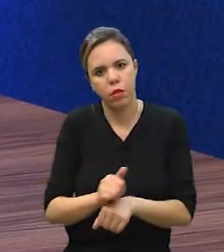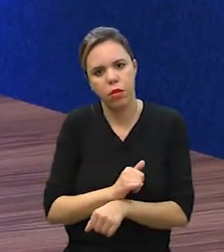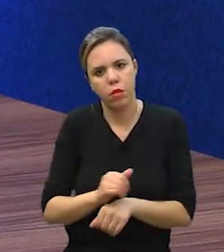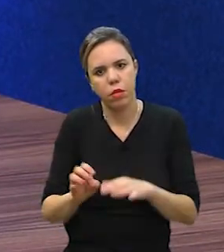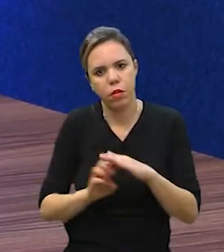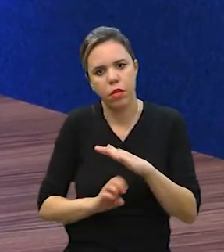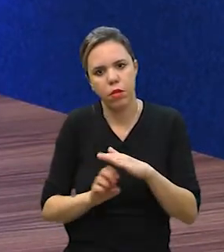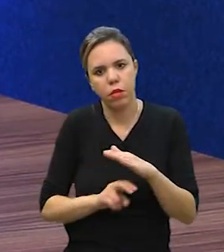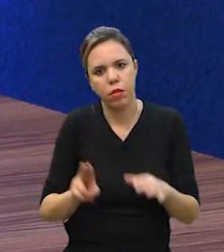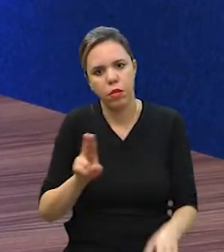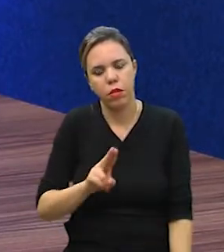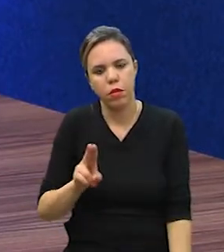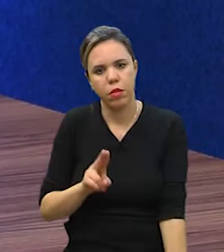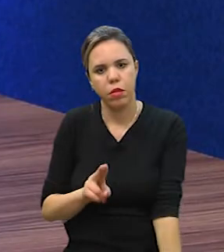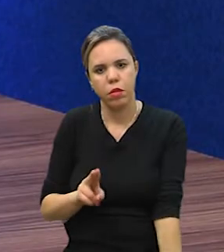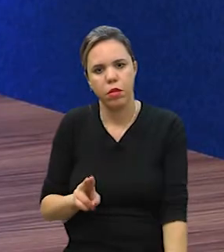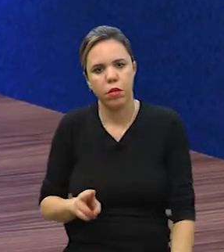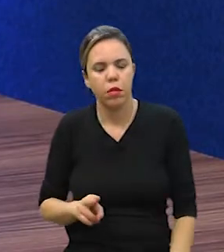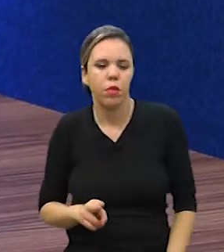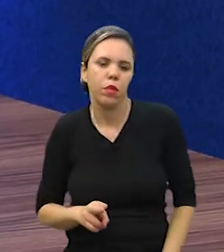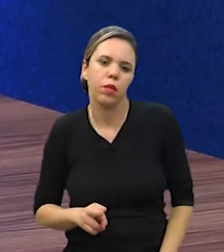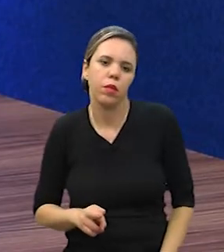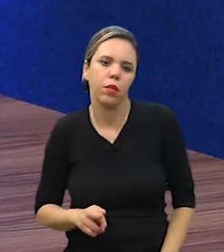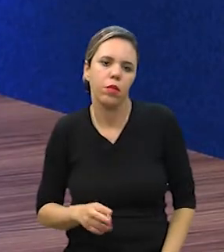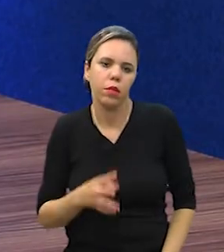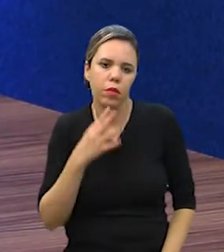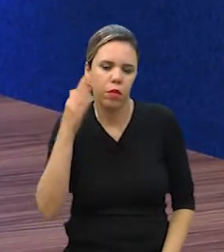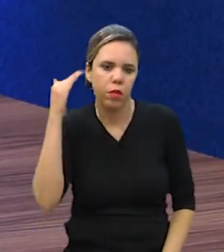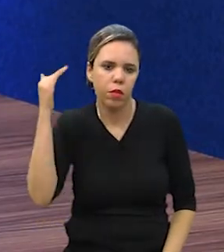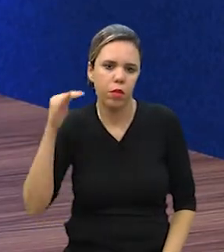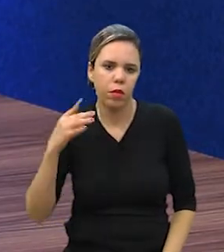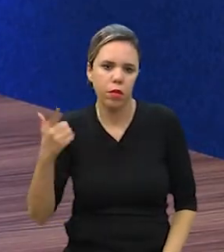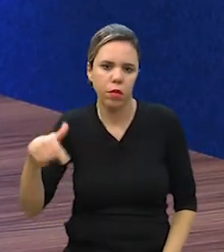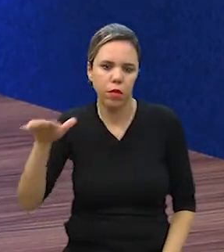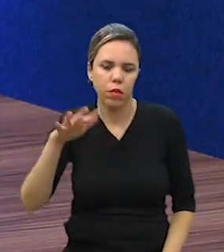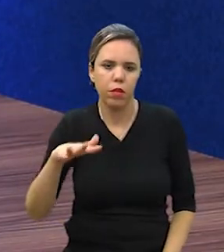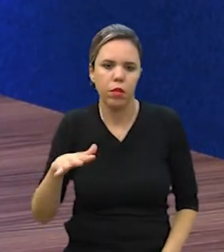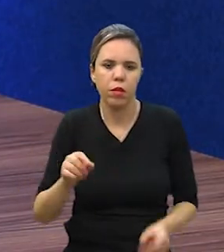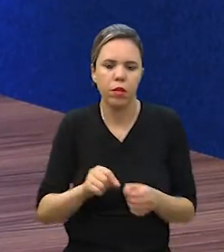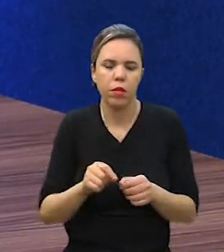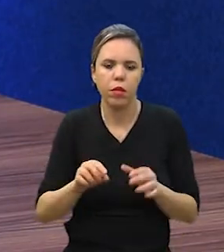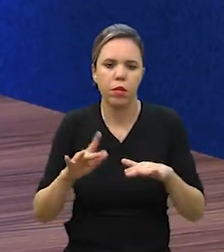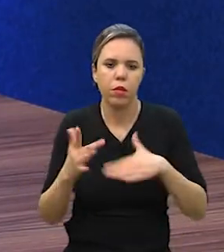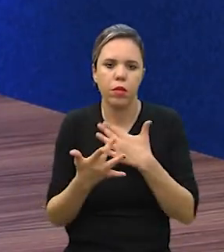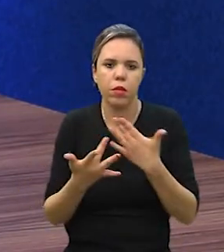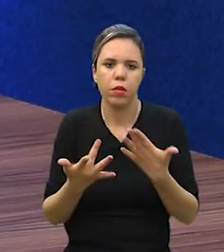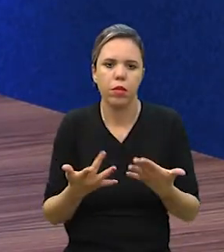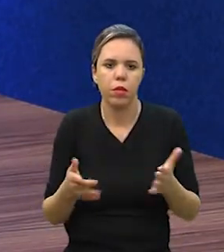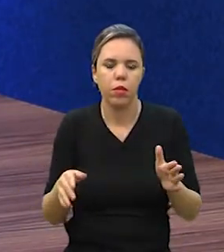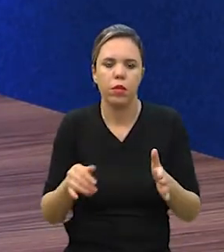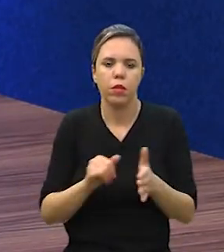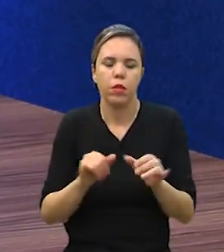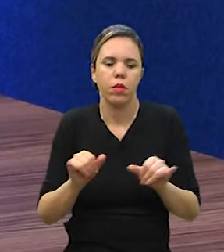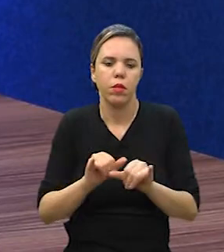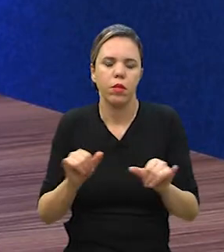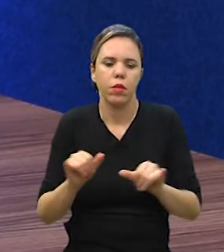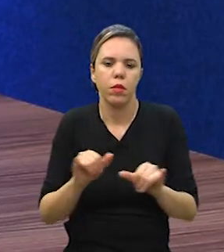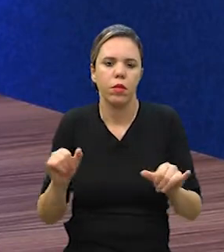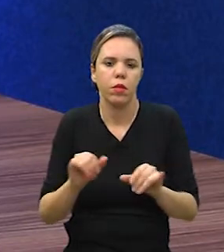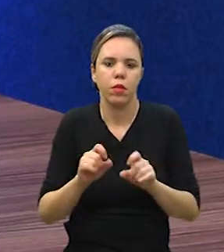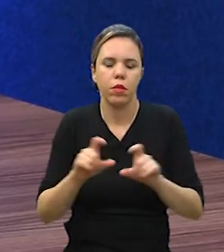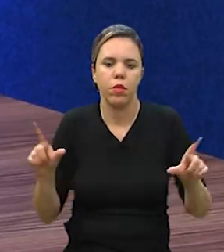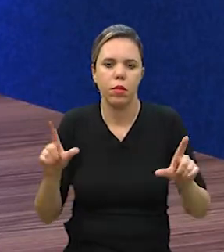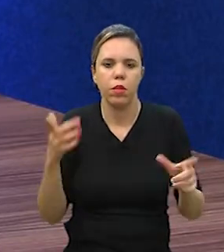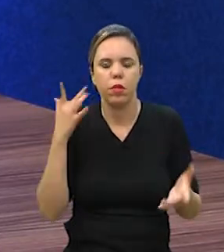estratégia, então, que a empresa usou para, então, ser conhecida pelos outros? Foi mídia social? Foi propaganda?